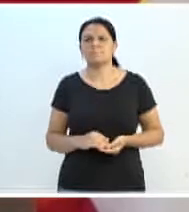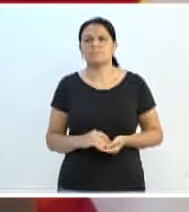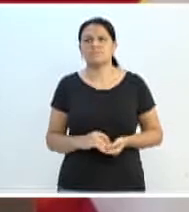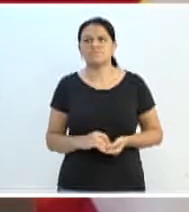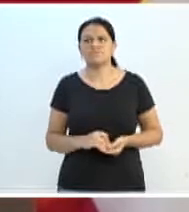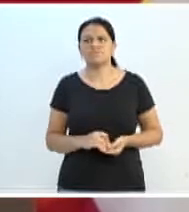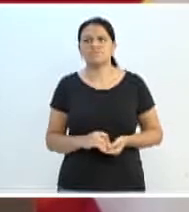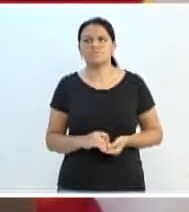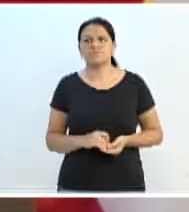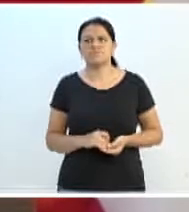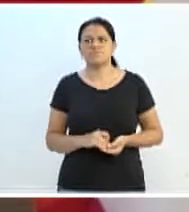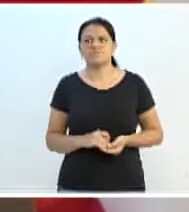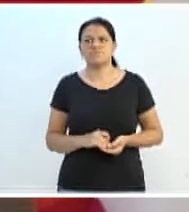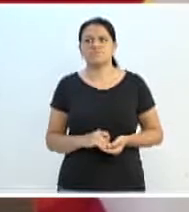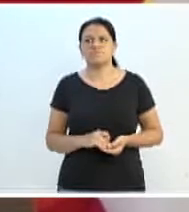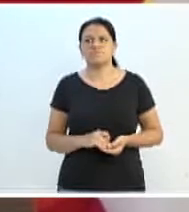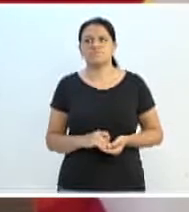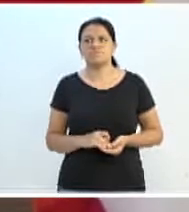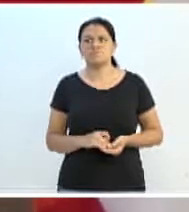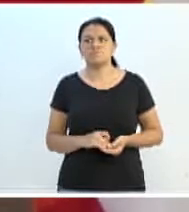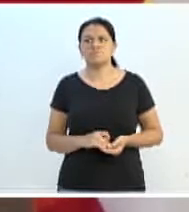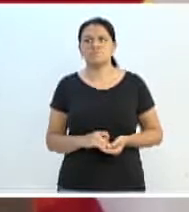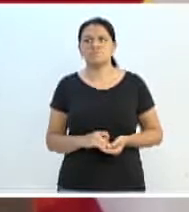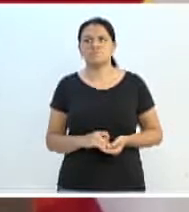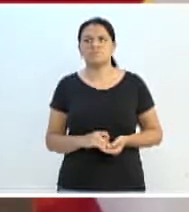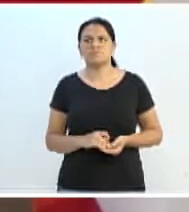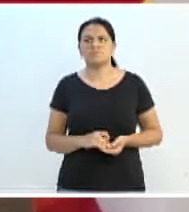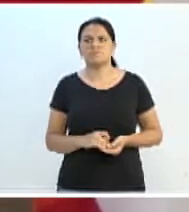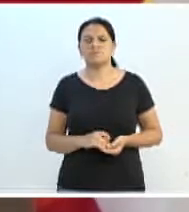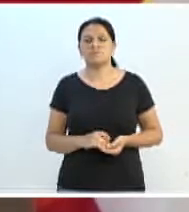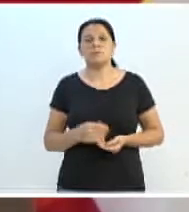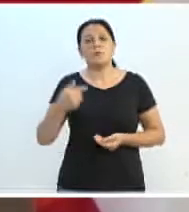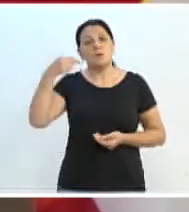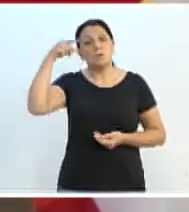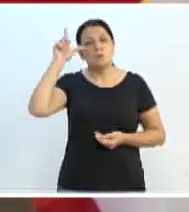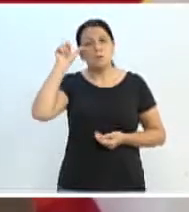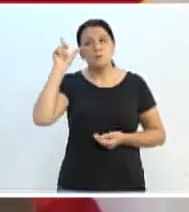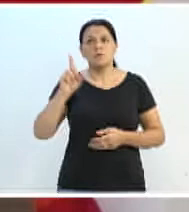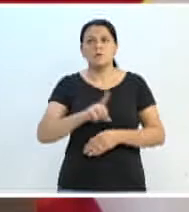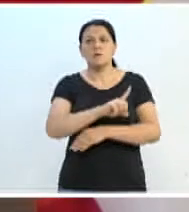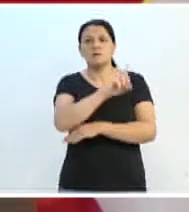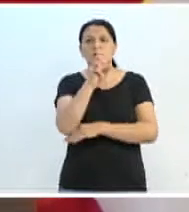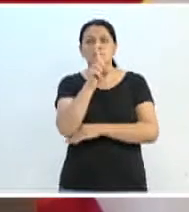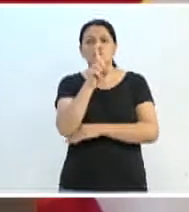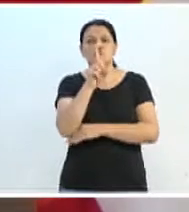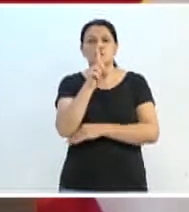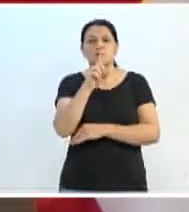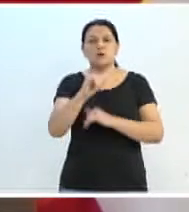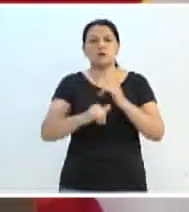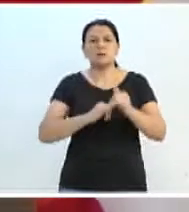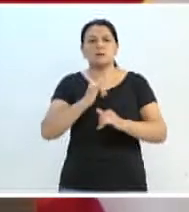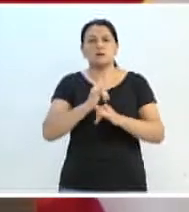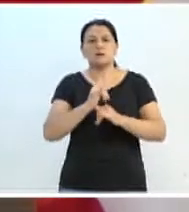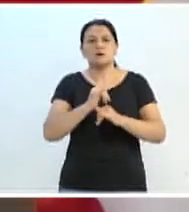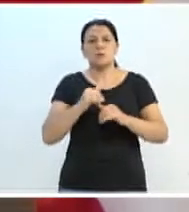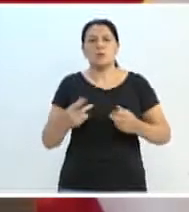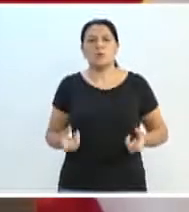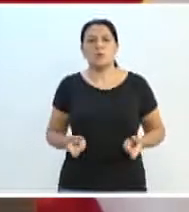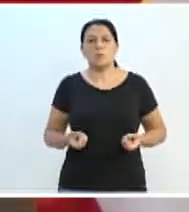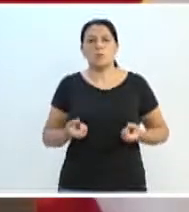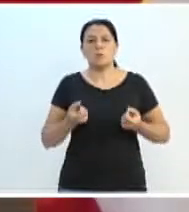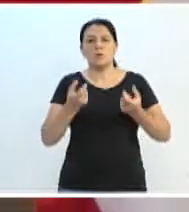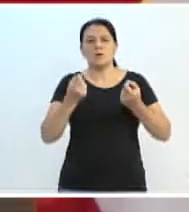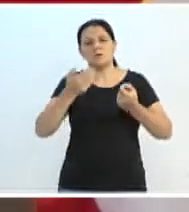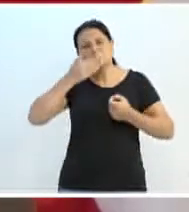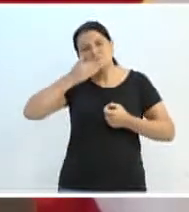que ontem foi o Dia Internacional do Câncer na Infância. E ele é celebrado em todo o mundo,